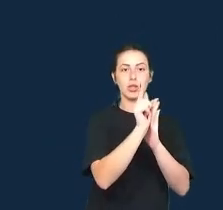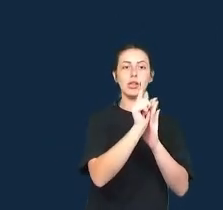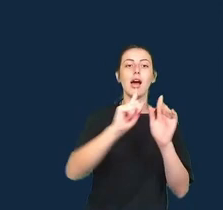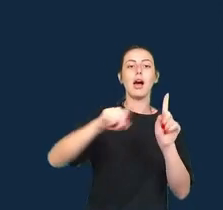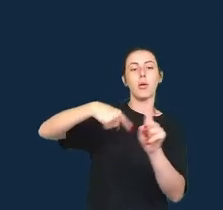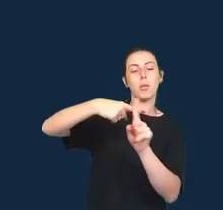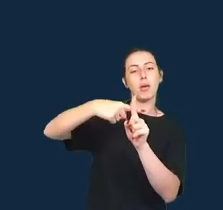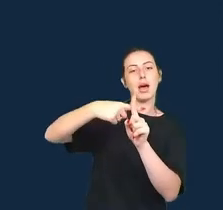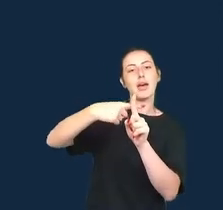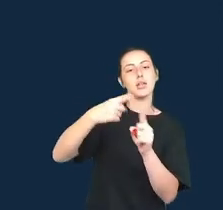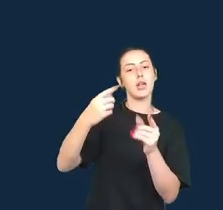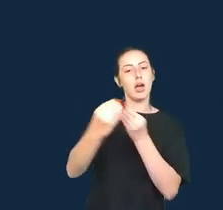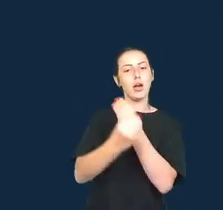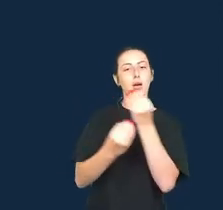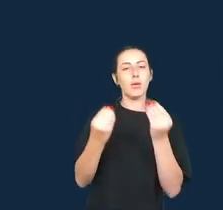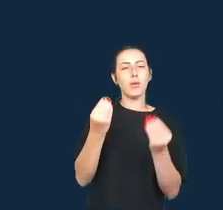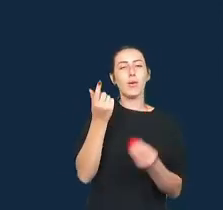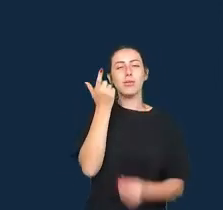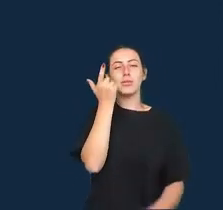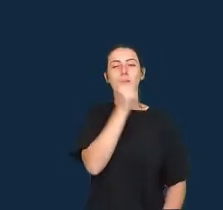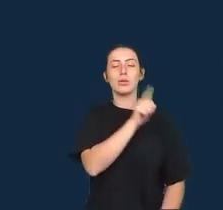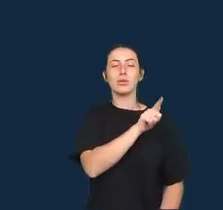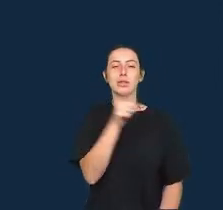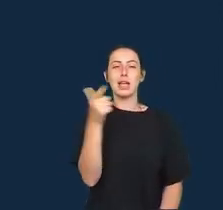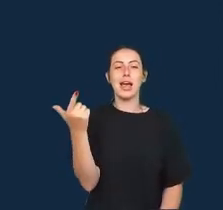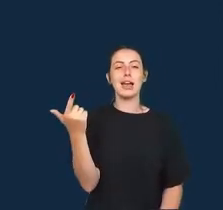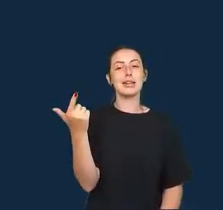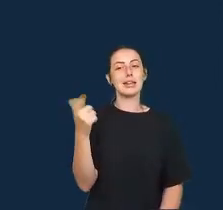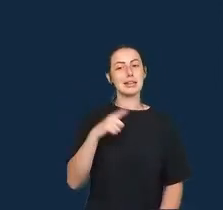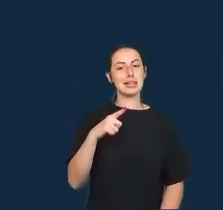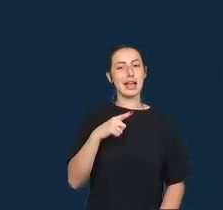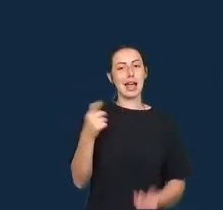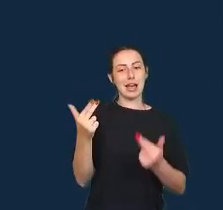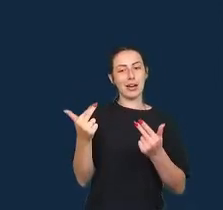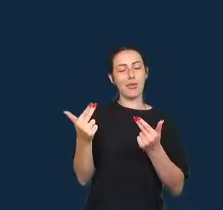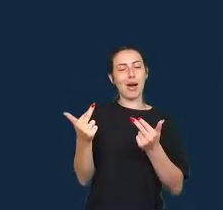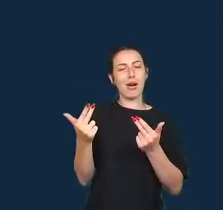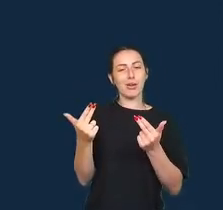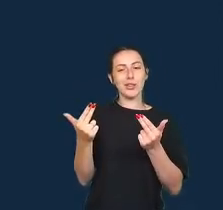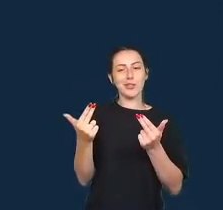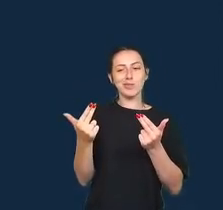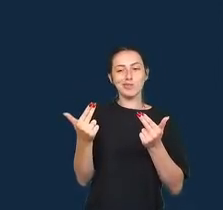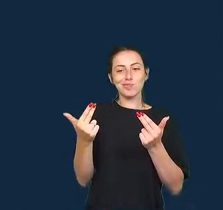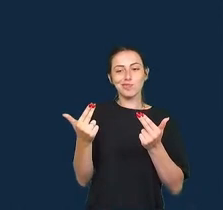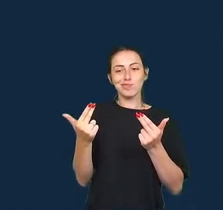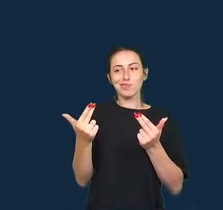uma precariedade no jornalismo investigativo.